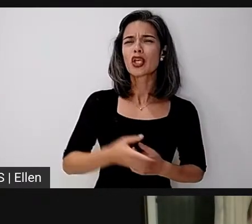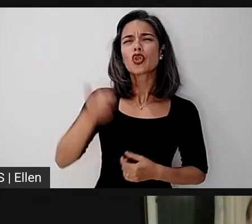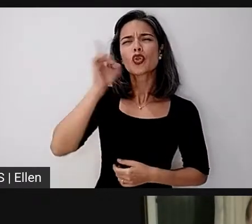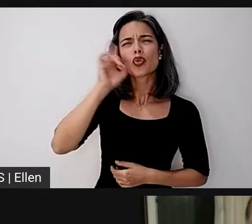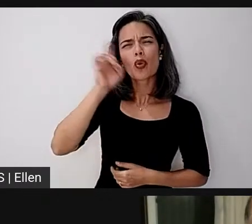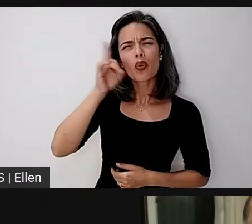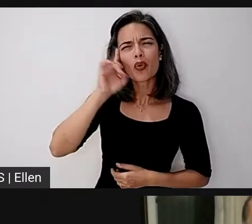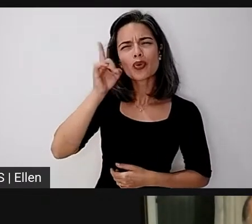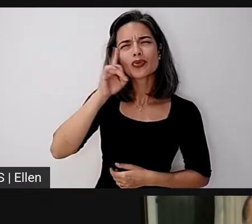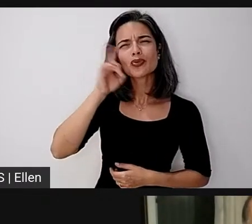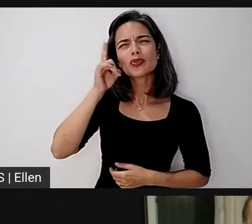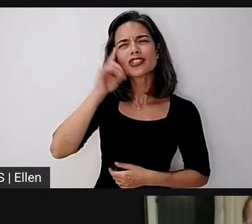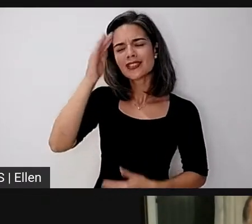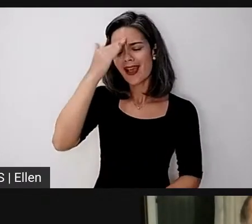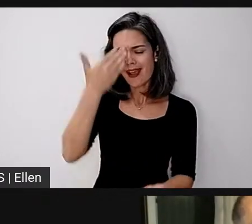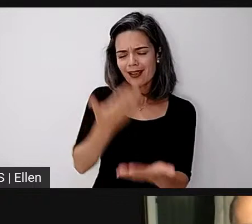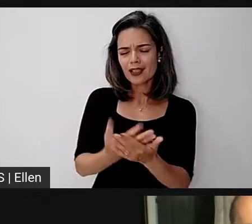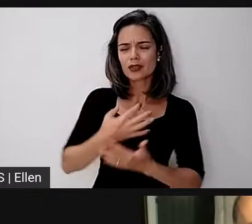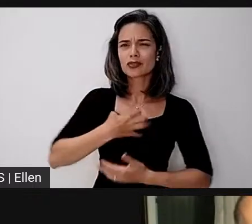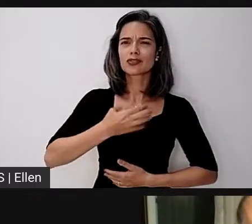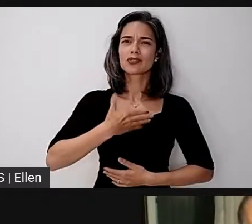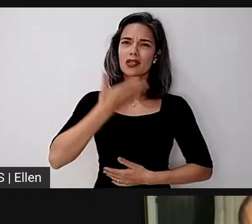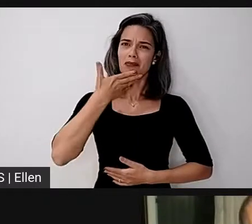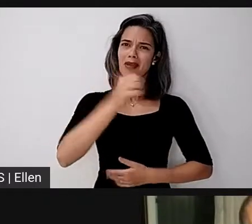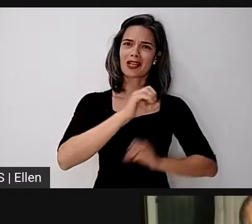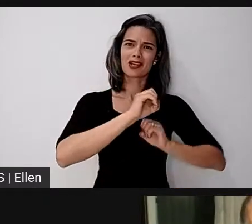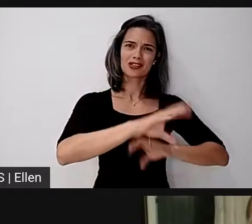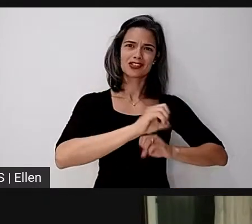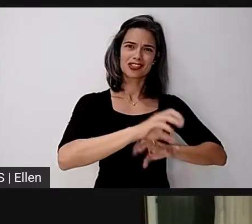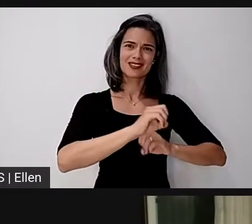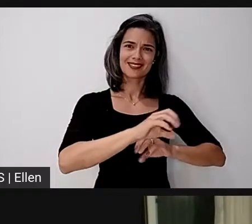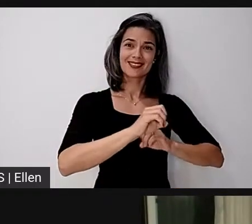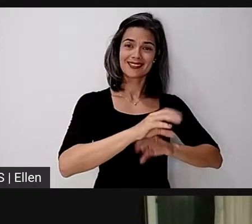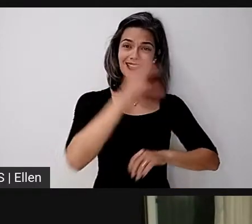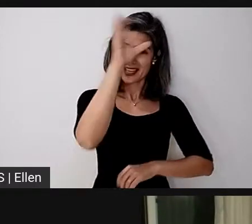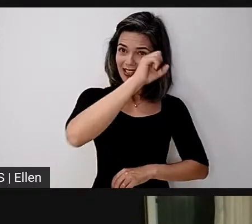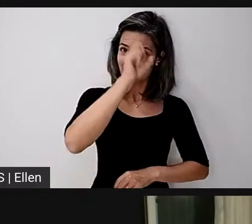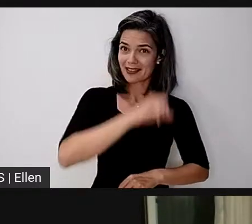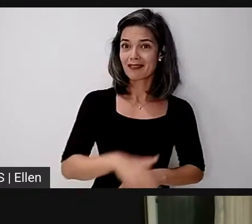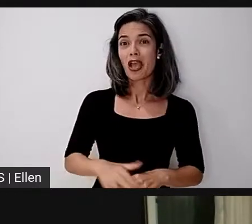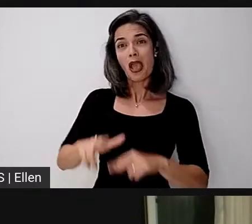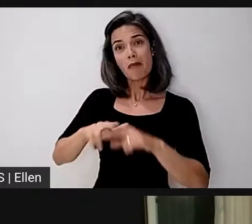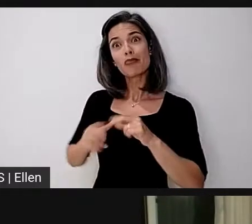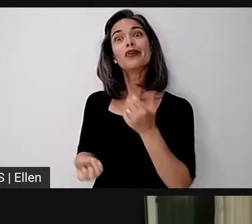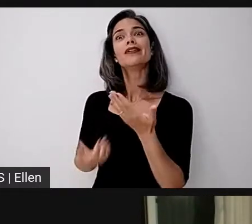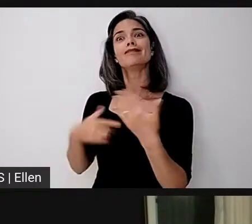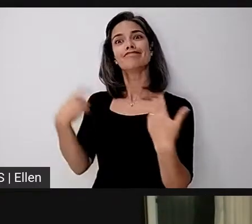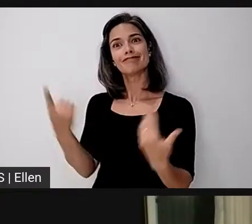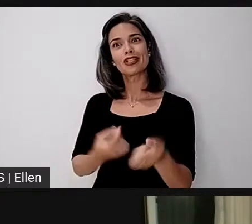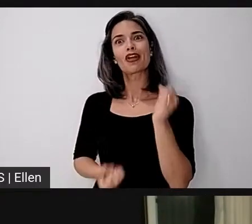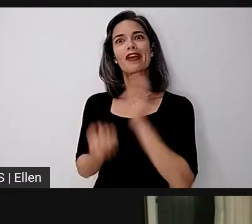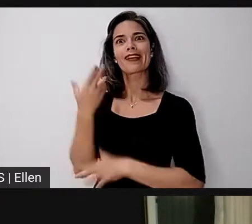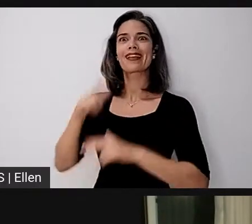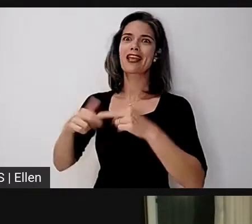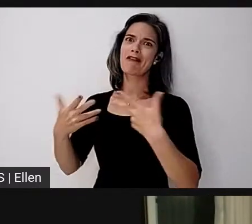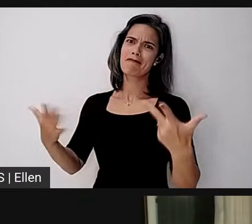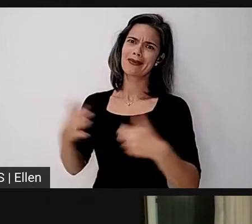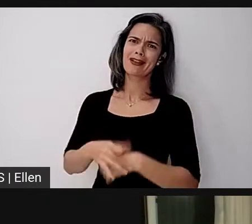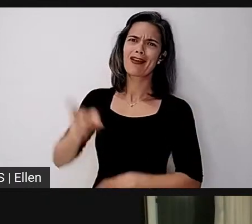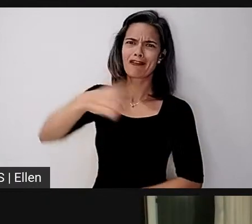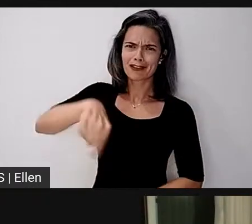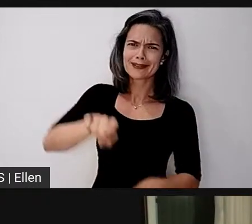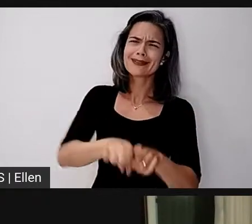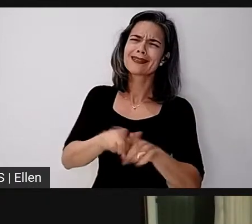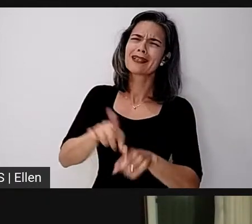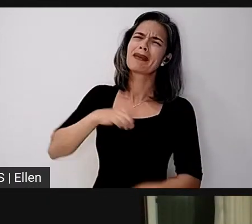condições melhores de ensinar e de aprender. É por isso que a gente produz material. E olha gente que eu produzi material em vocês também, vocês devem ter história para contar sobre